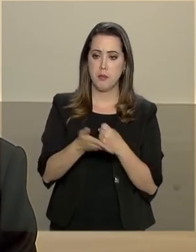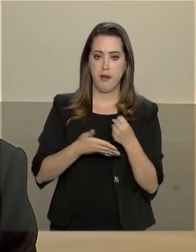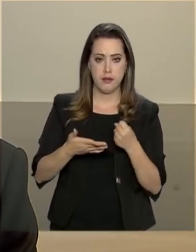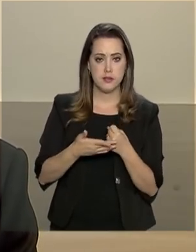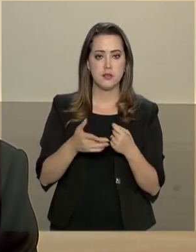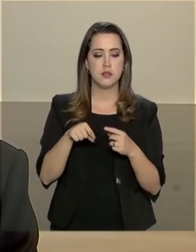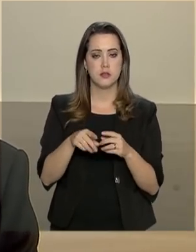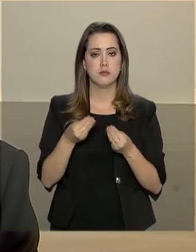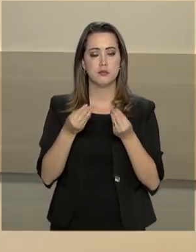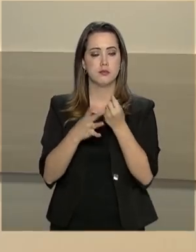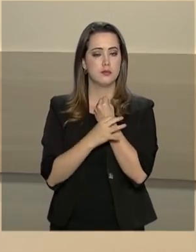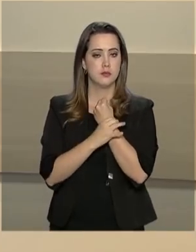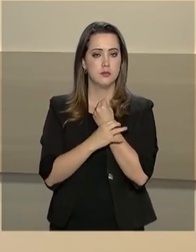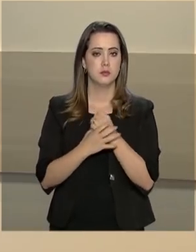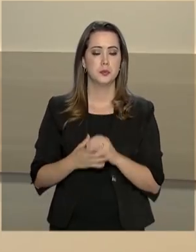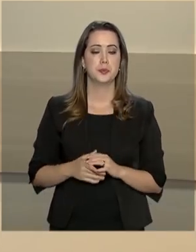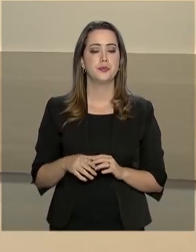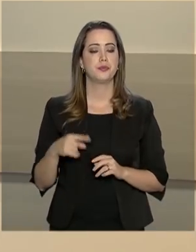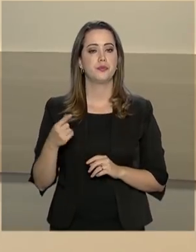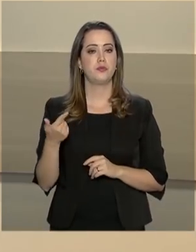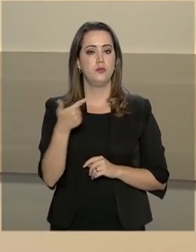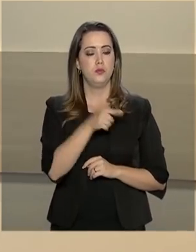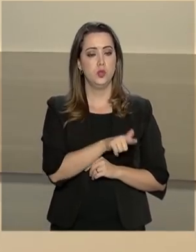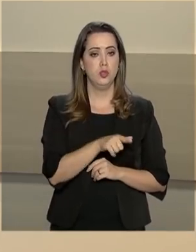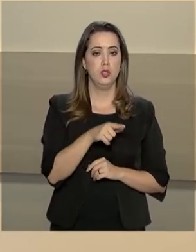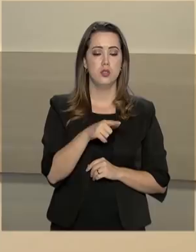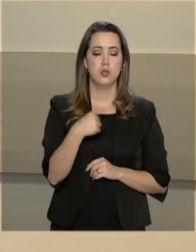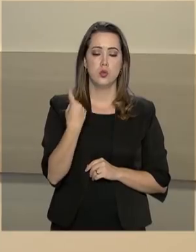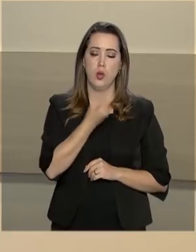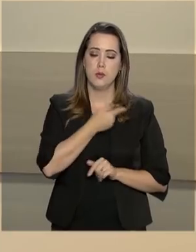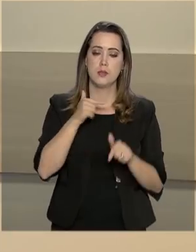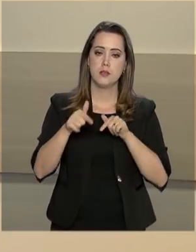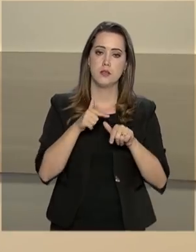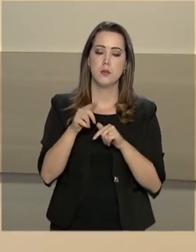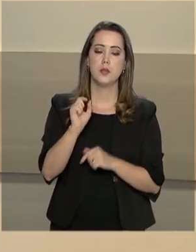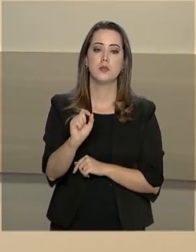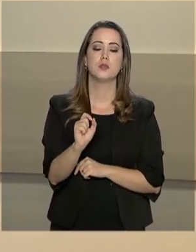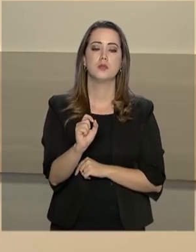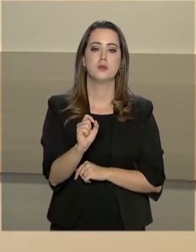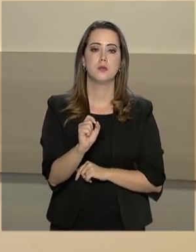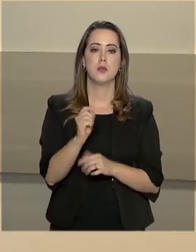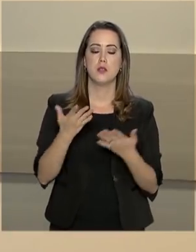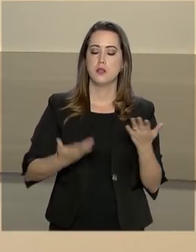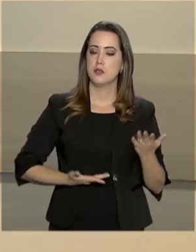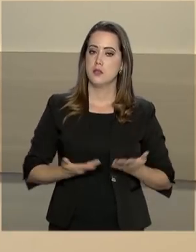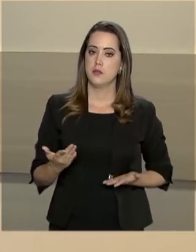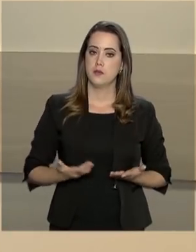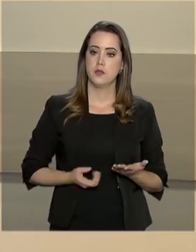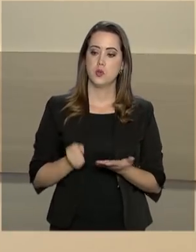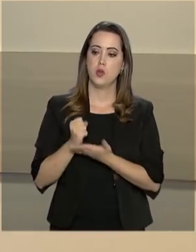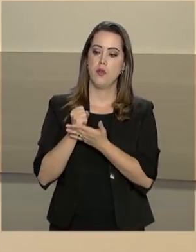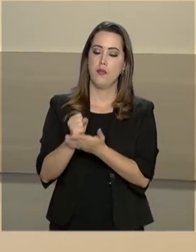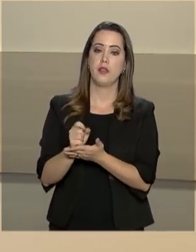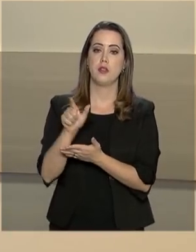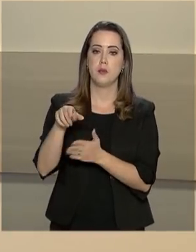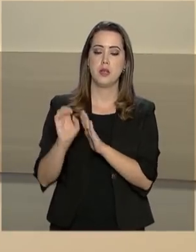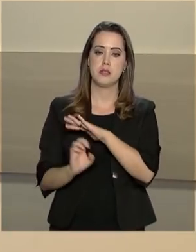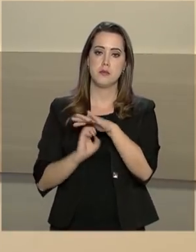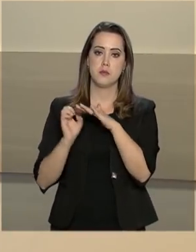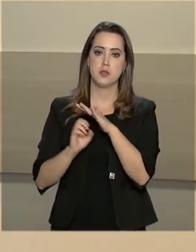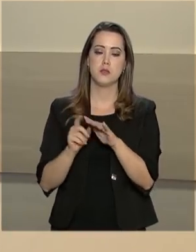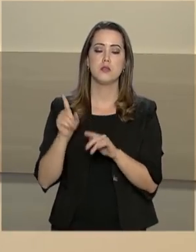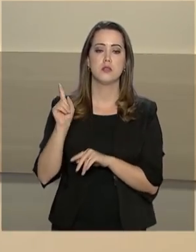garantir a segurança da barragem. Nós atuamos justamente para que o serviço prestado pelos nossos concessionários